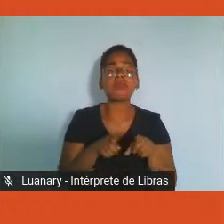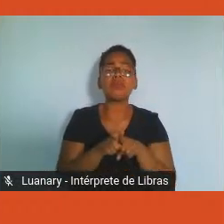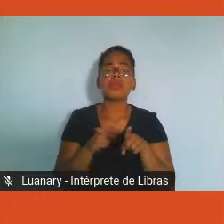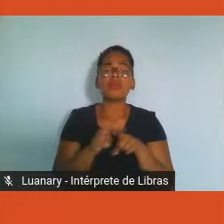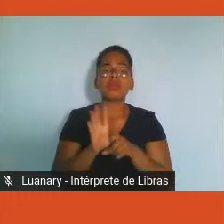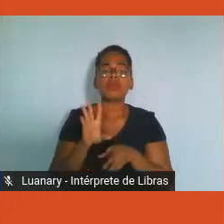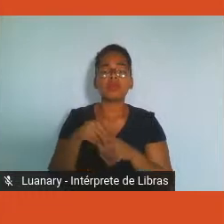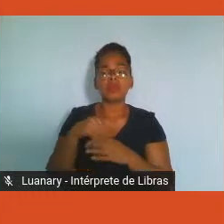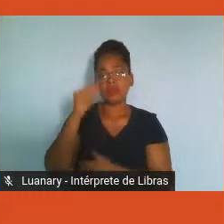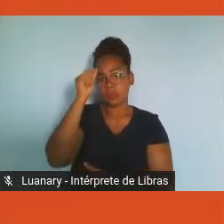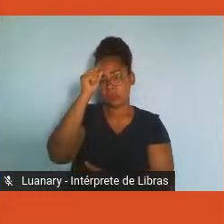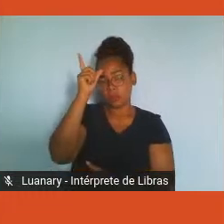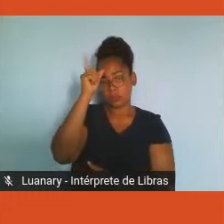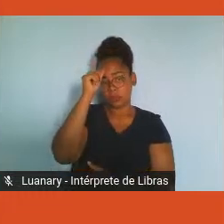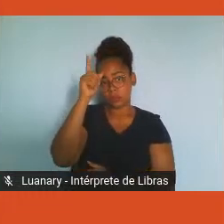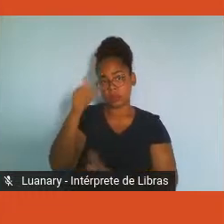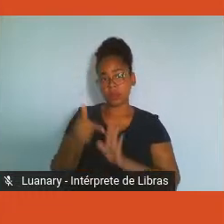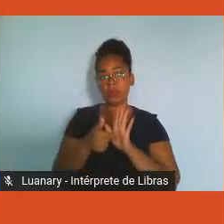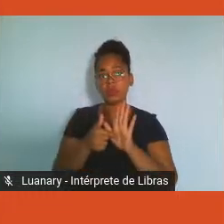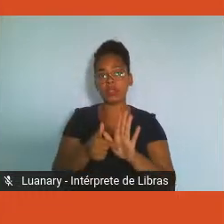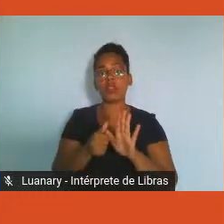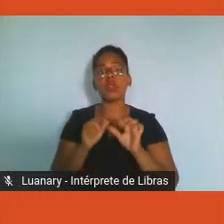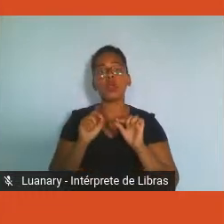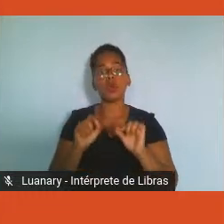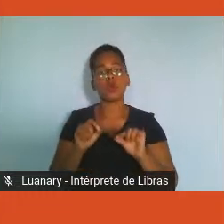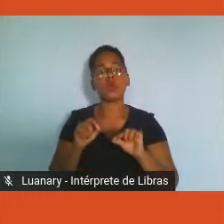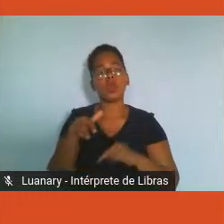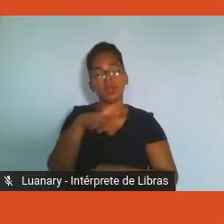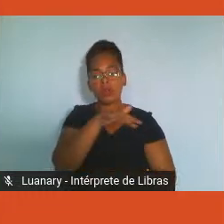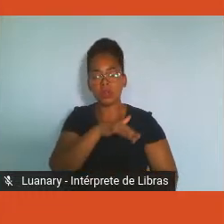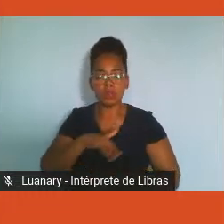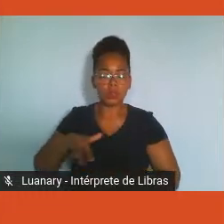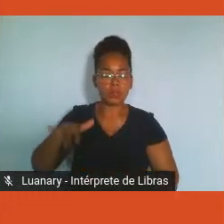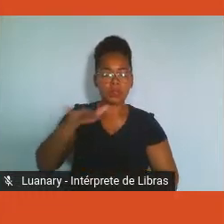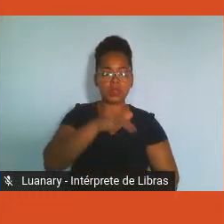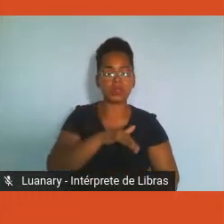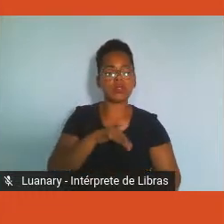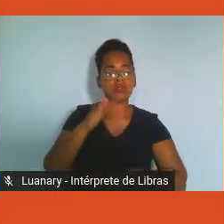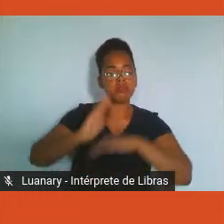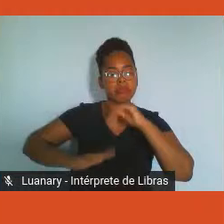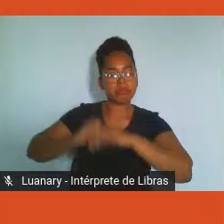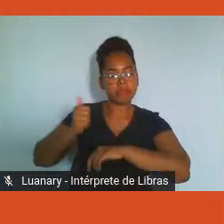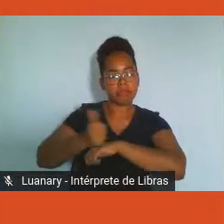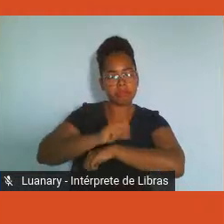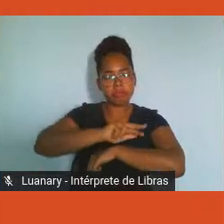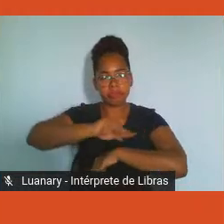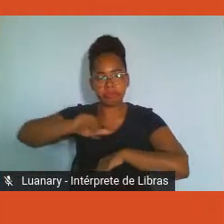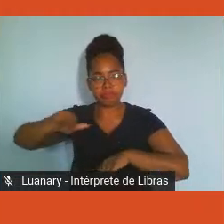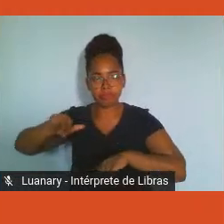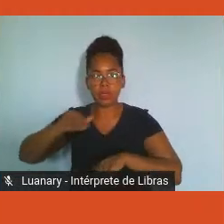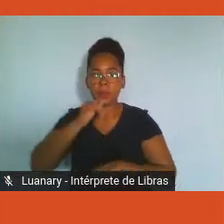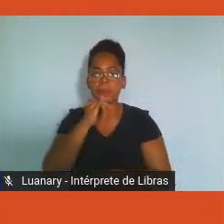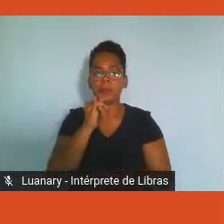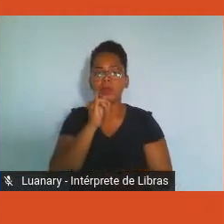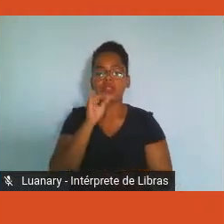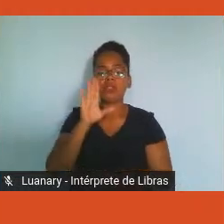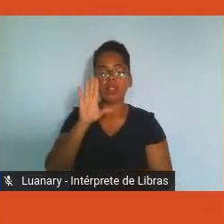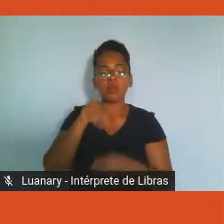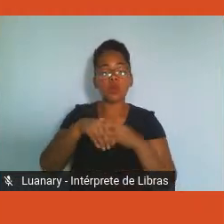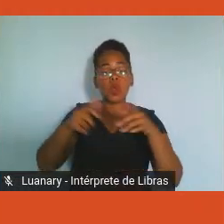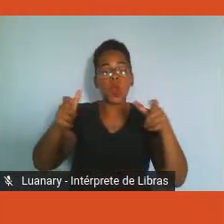horizontalidade na hierarquia. Por exemplo, no ambiente de trabalho, os espaços lá não têm paredes, não têm